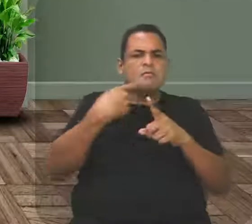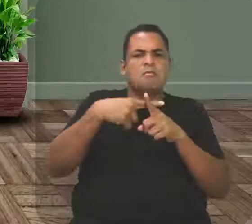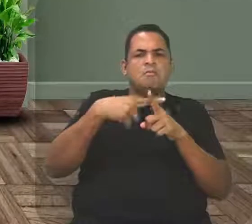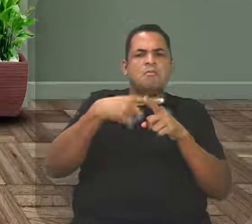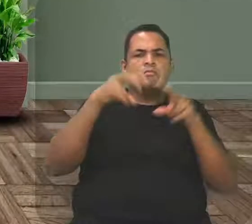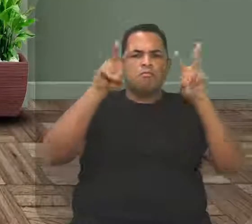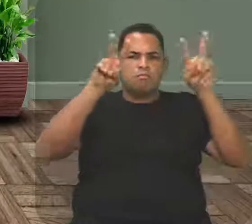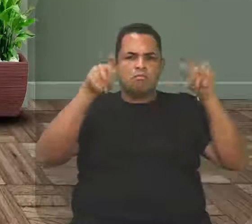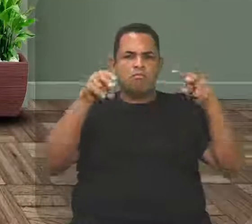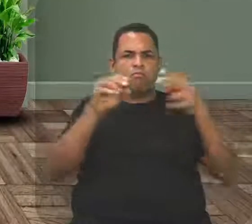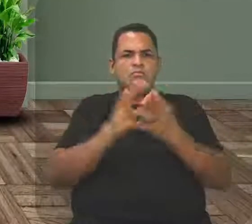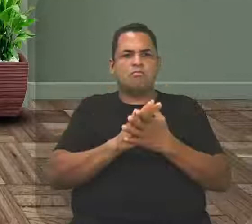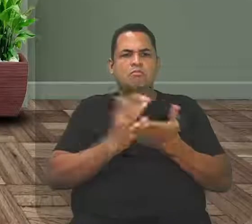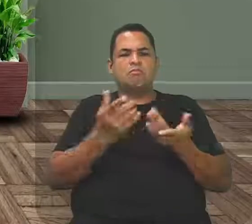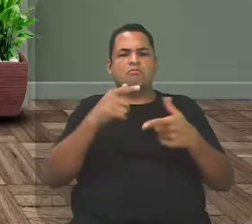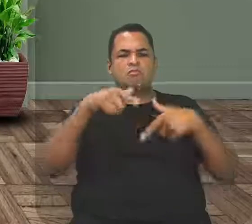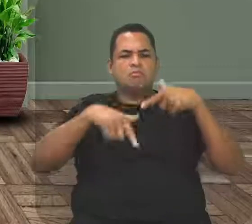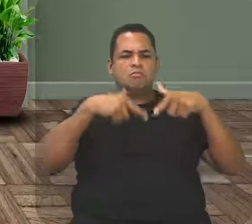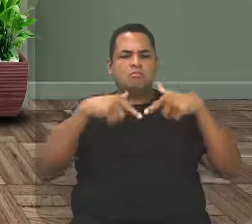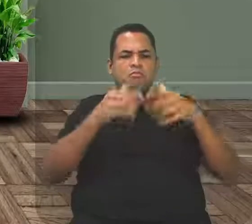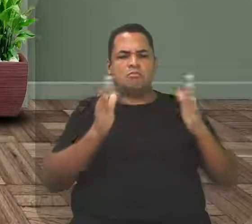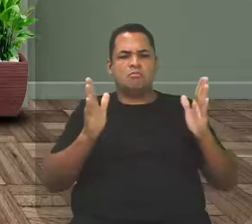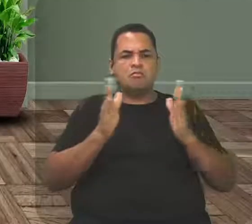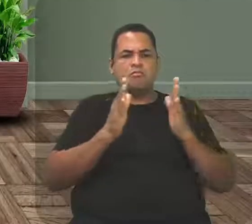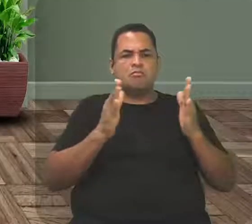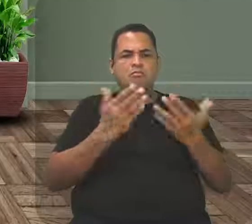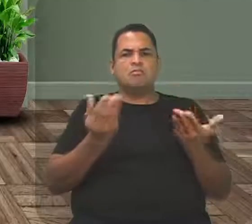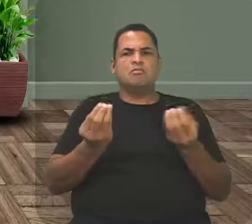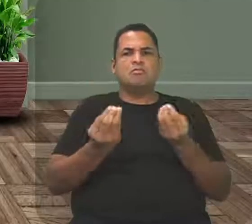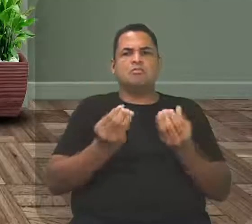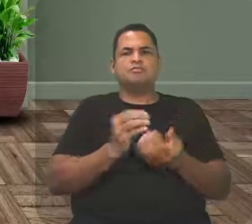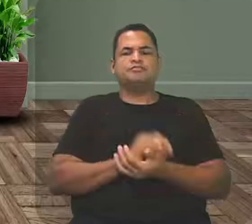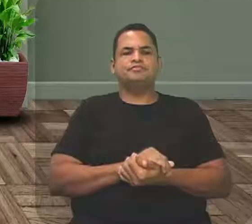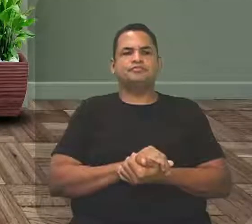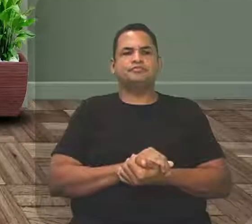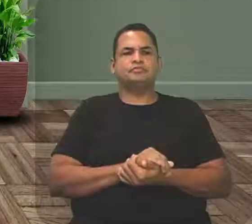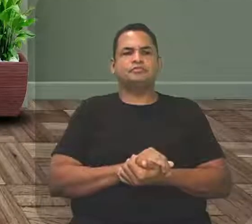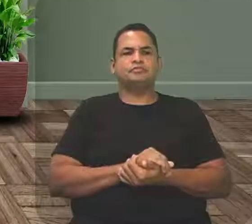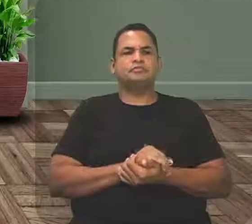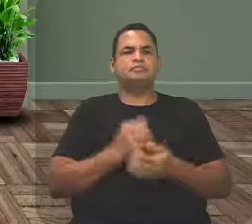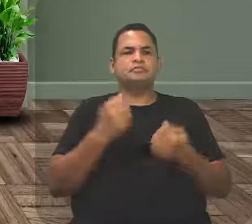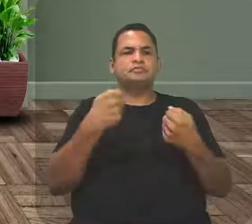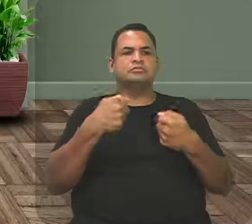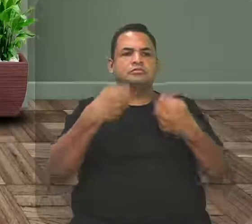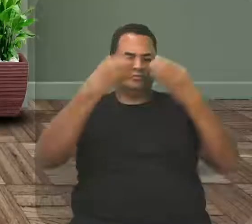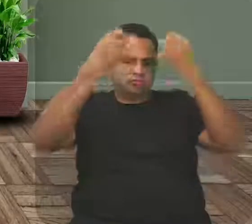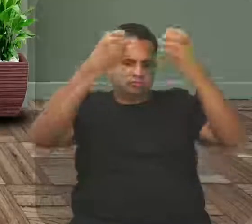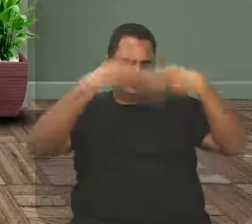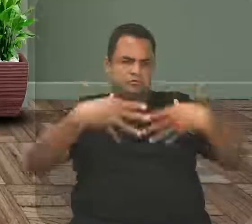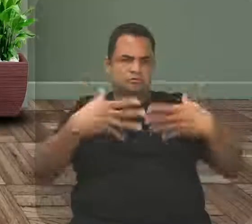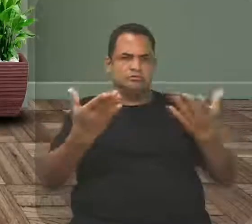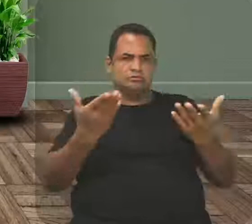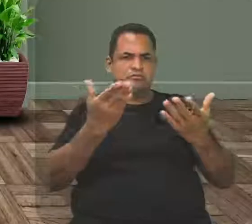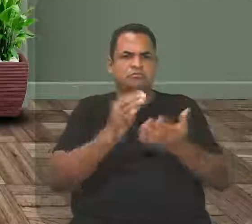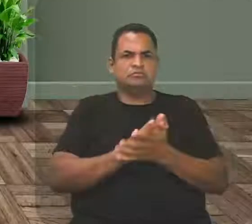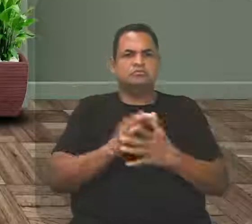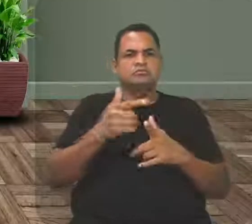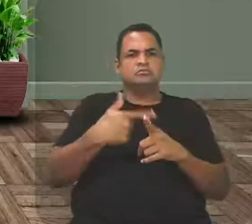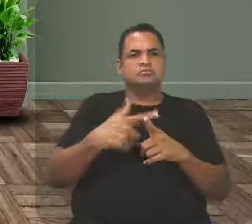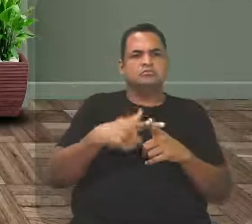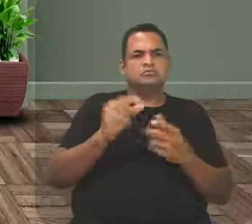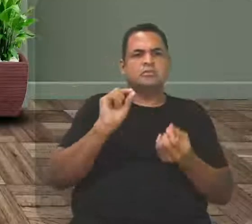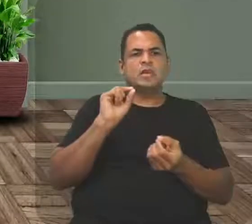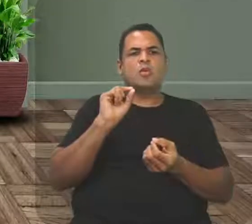temática foi produzida naquele período daquela época. Então, se você puder explanar um pouquinho para a gente sobre essa crise do